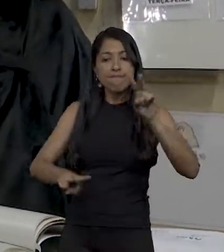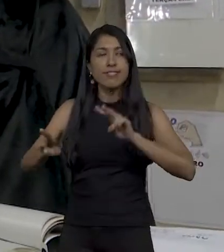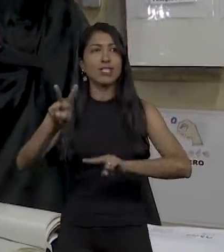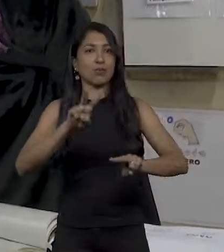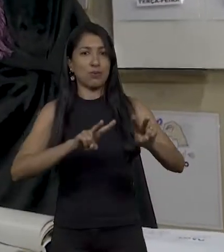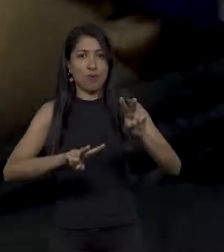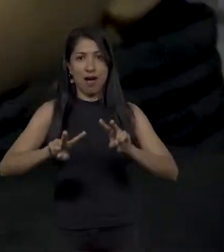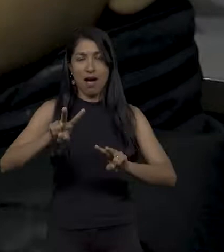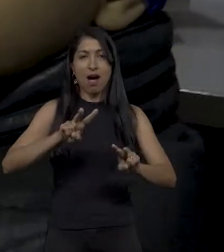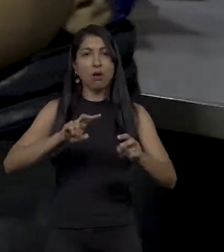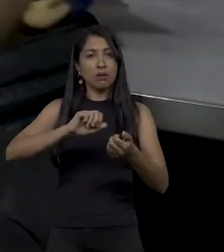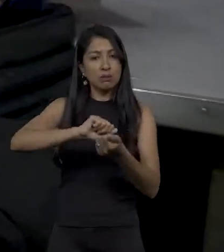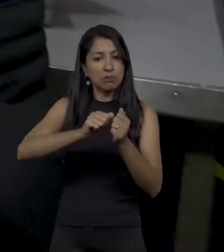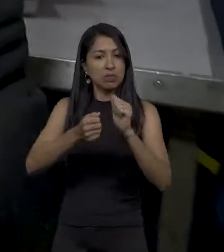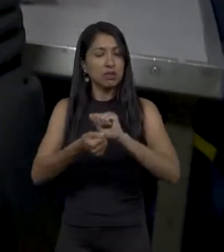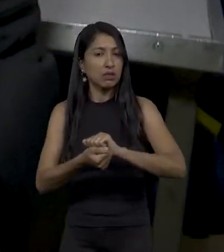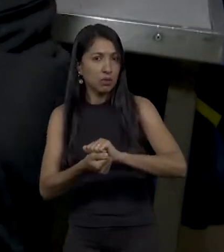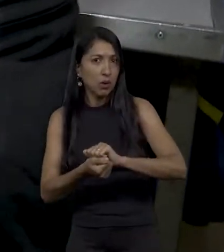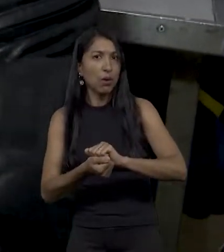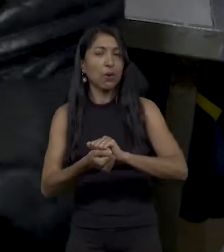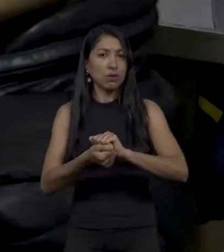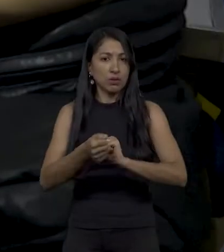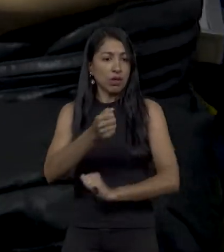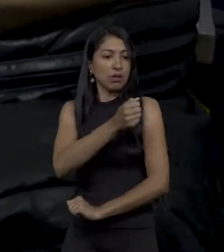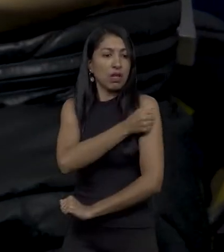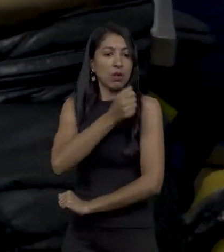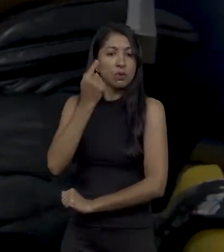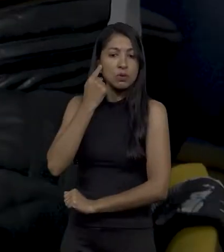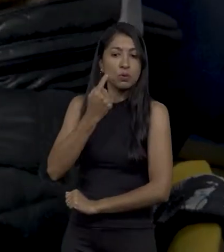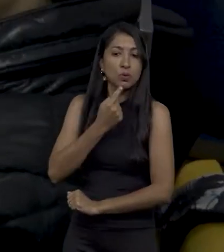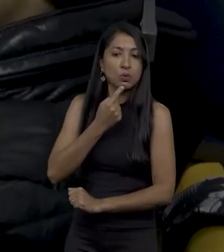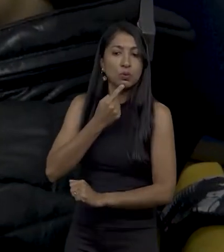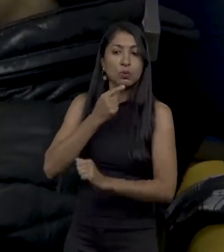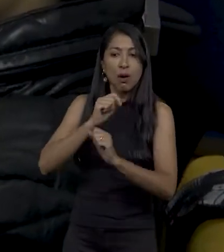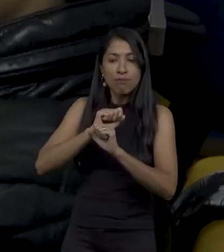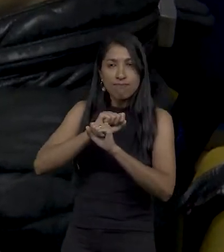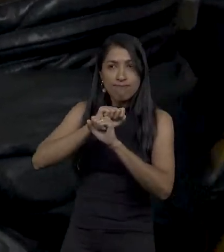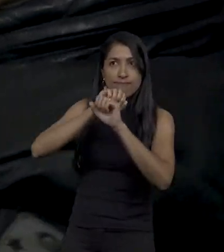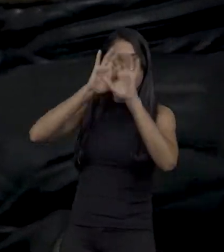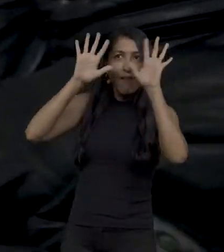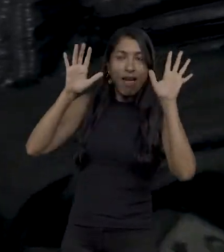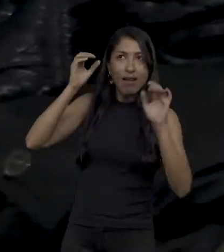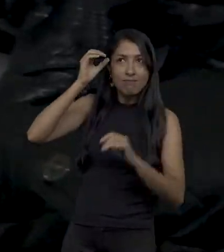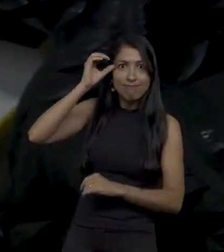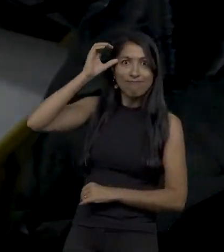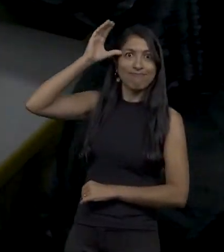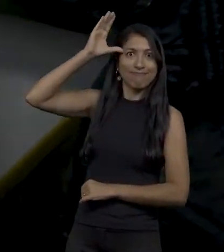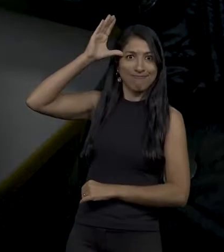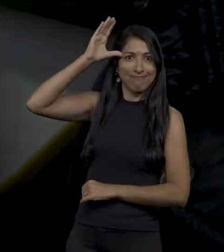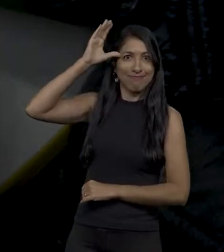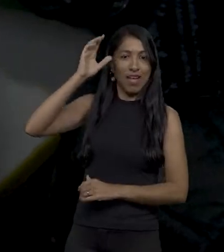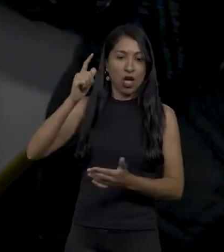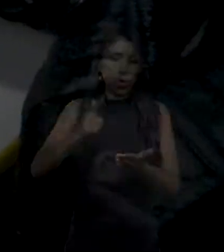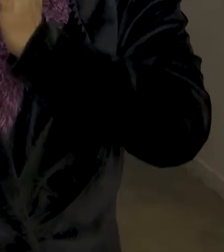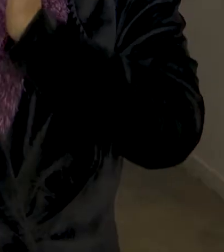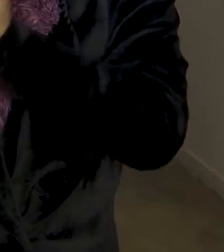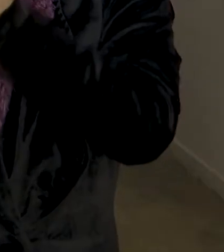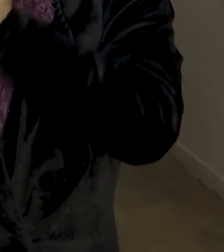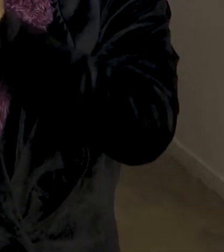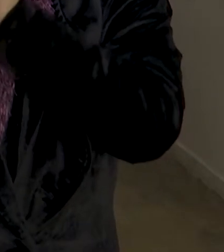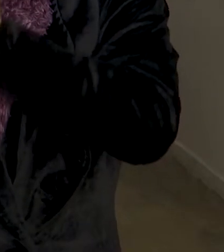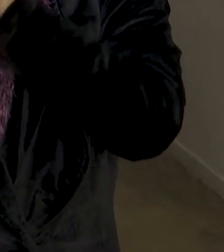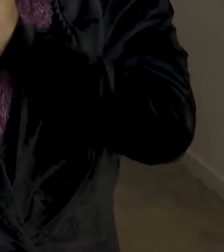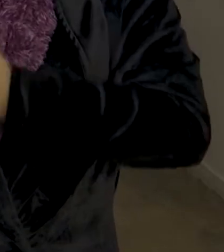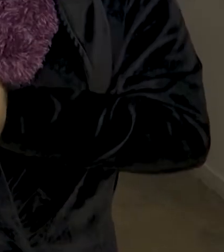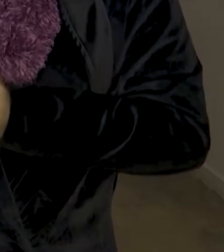visual. Com as adaptações, alunos surdos ampliam o aprendizado. Porque o livro didático é